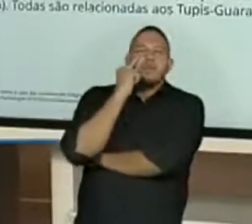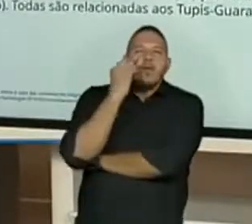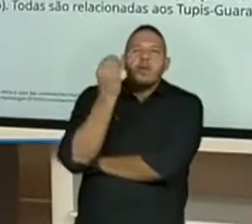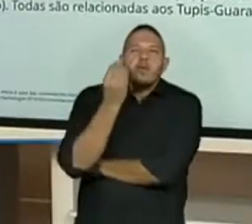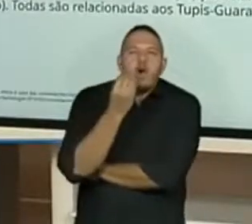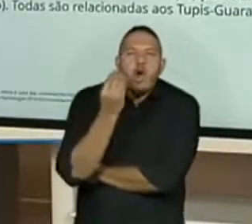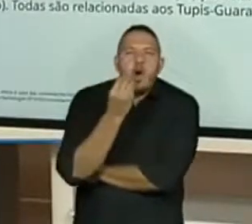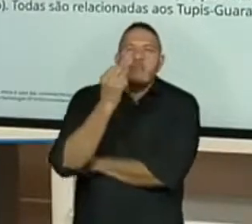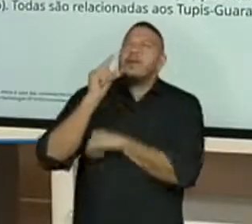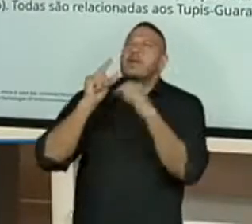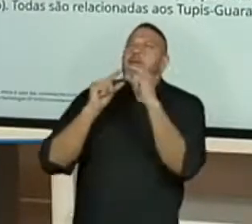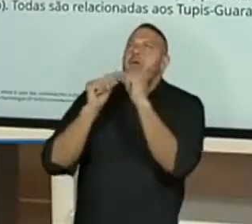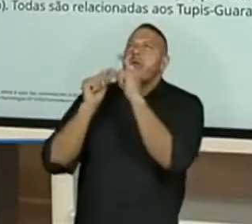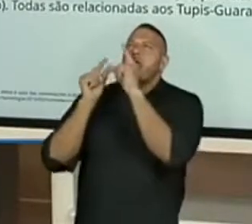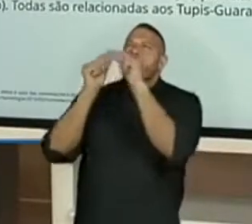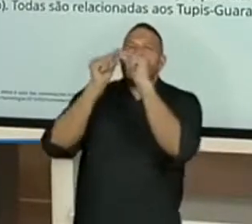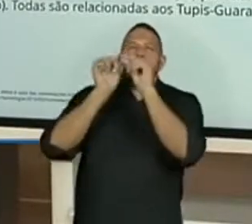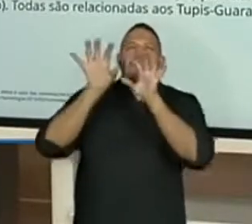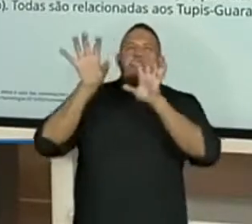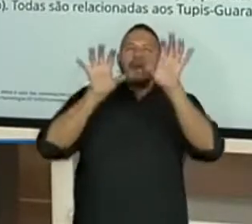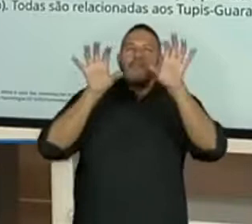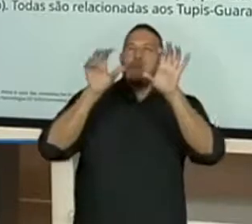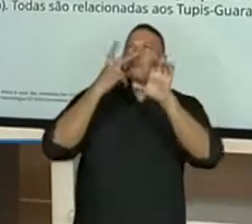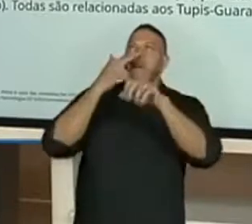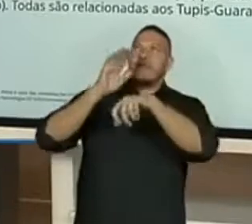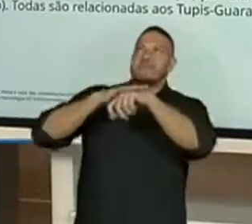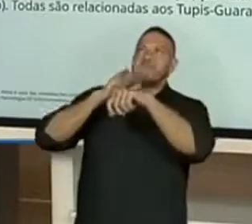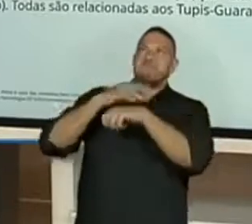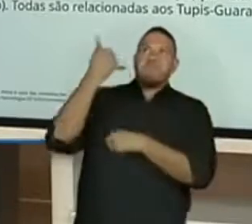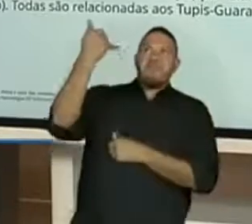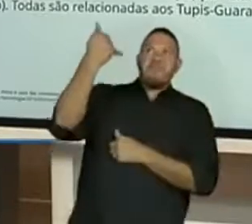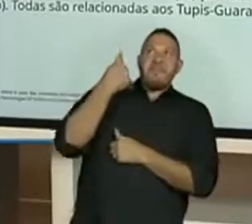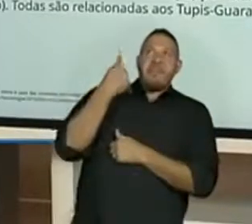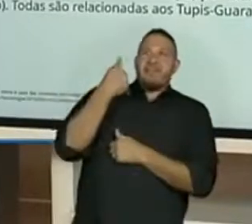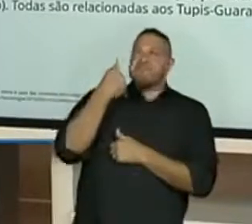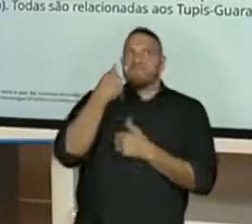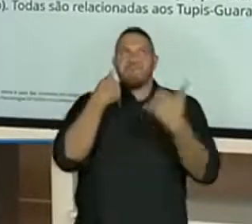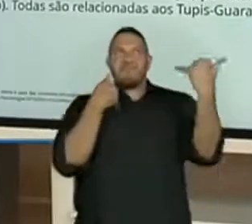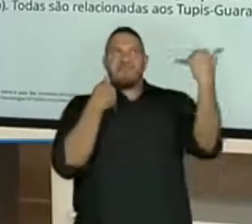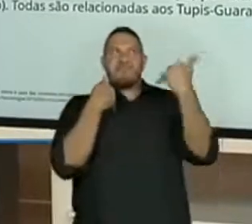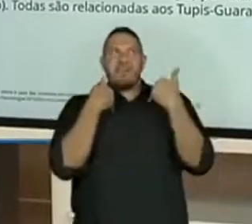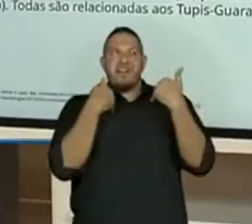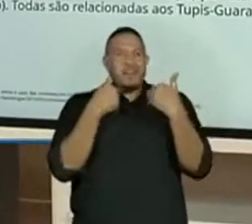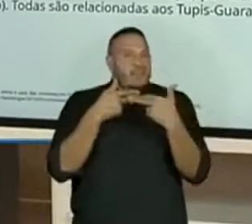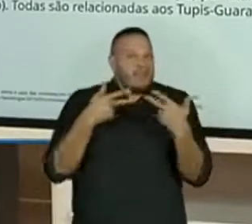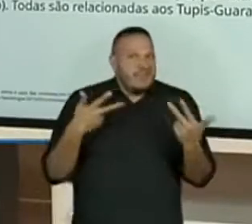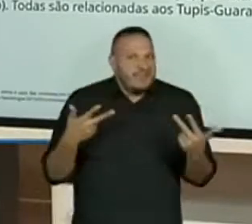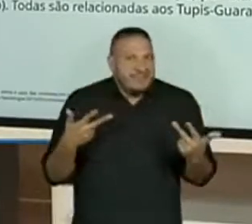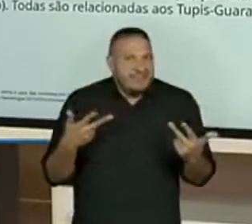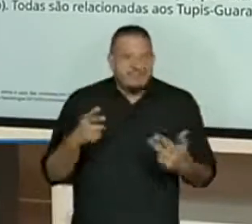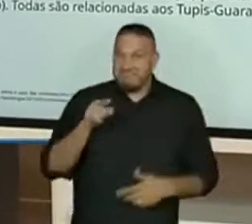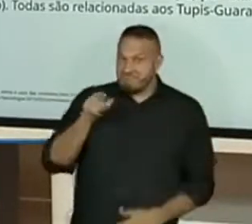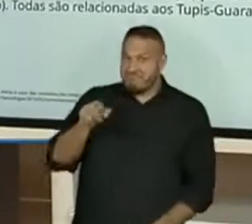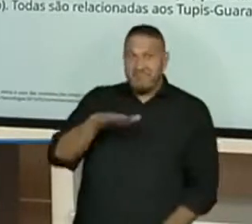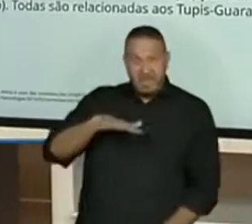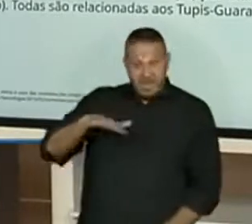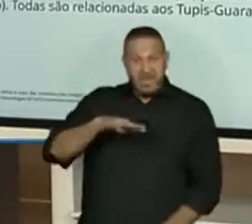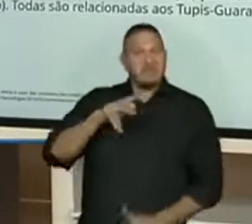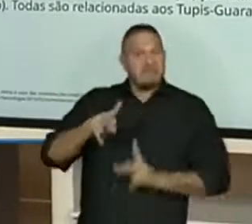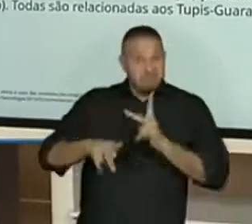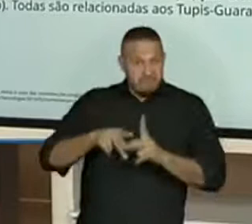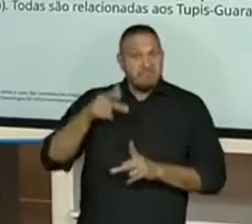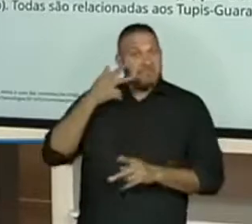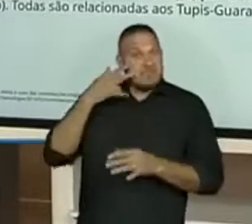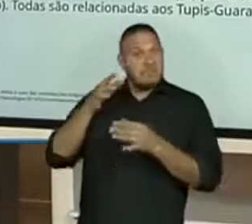constelações nos dizem coisas as constelações para os indígenas podem contar uma